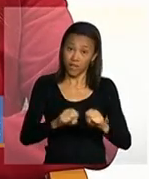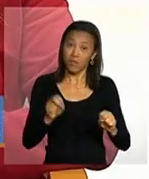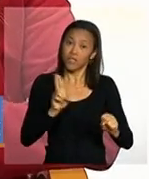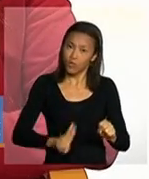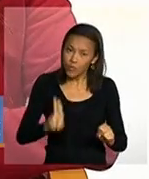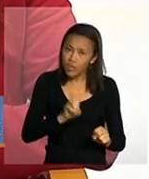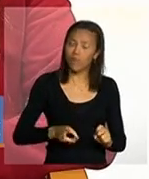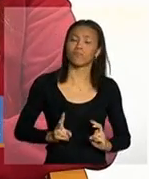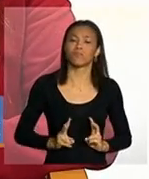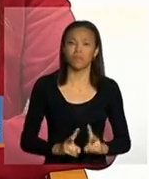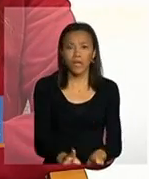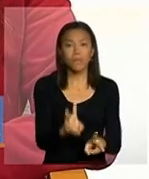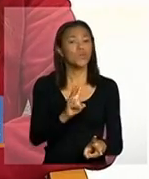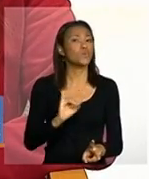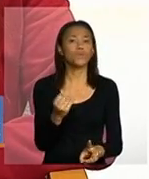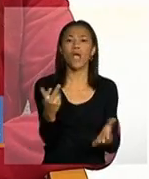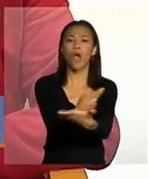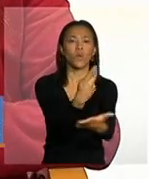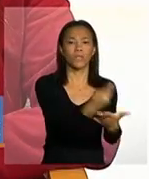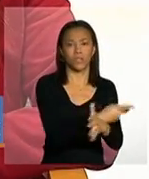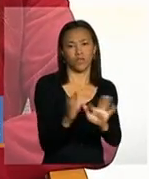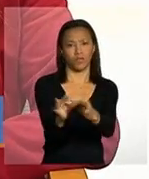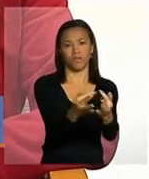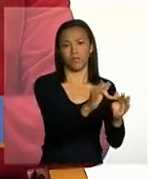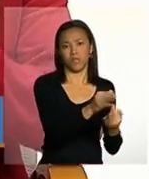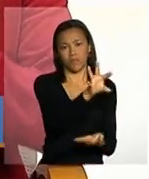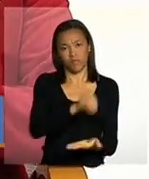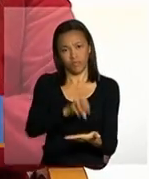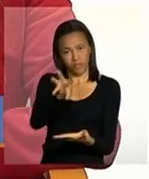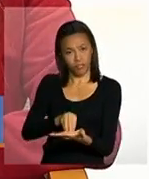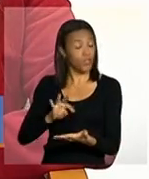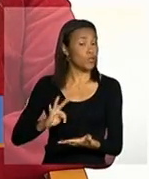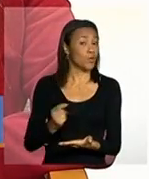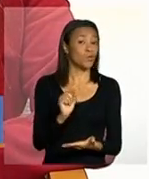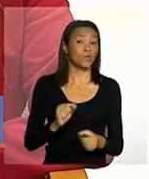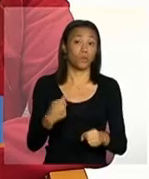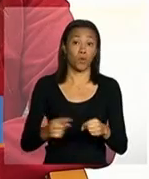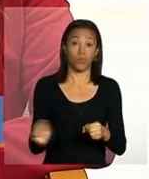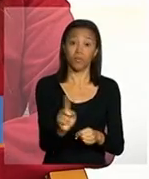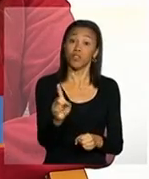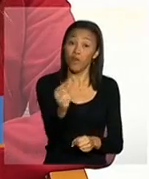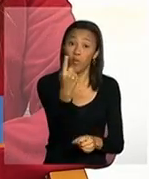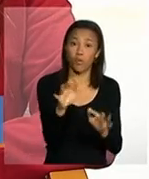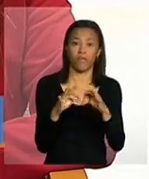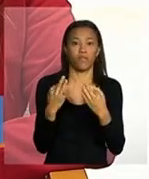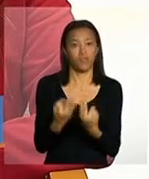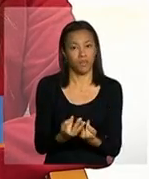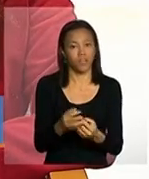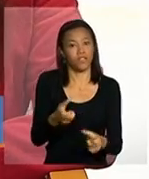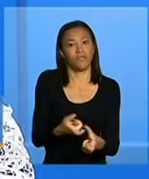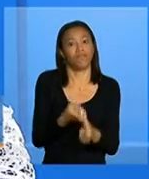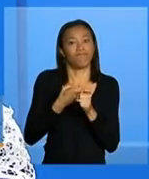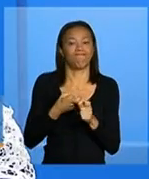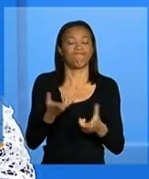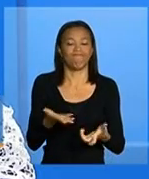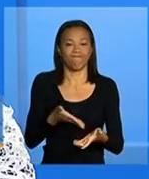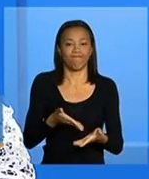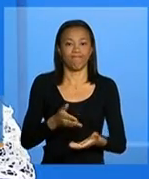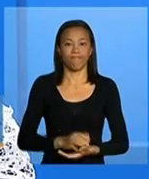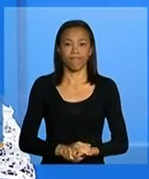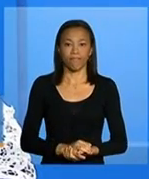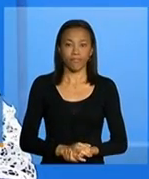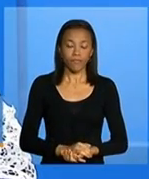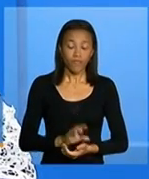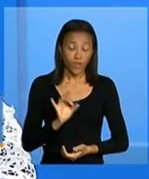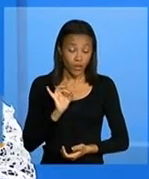acompanhamento seja registrado no SICOM em todos os municípios que tiver pelo menos uma família na situação de suspensão perfeito só que